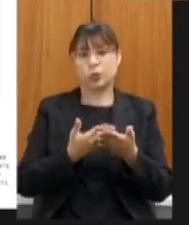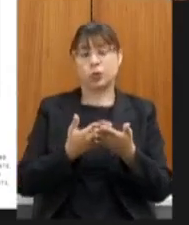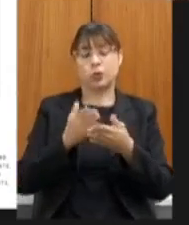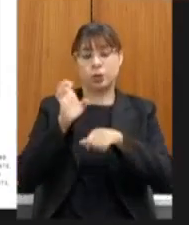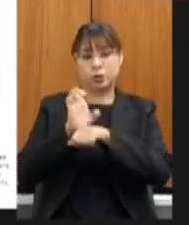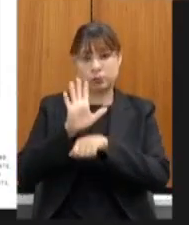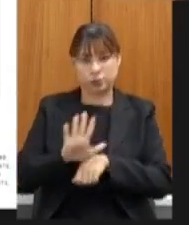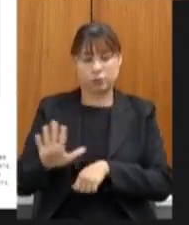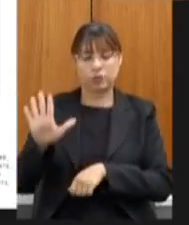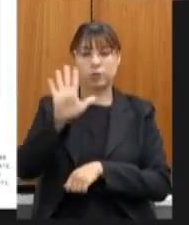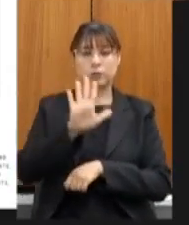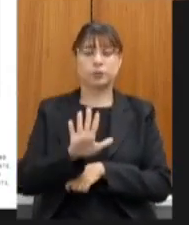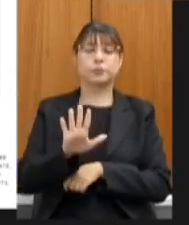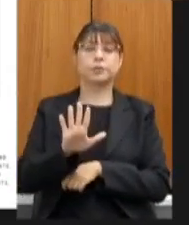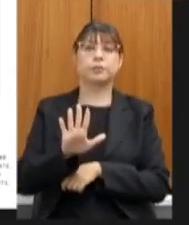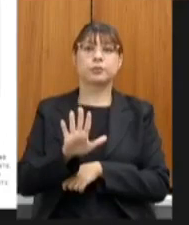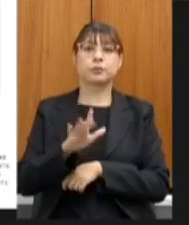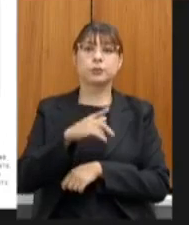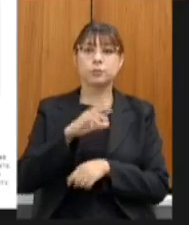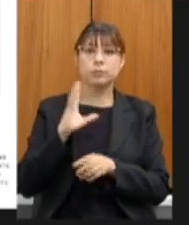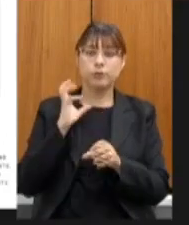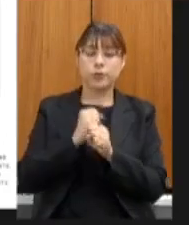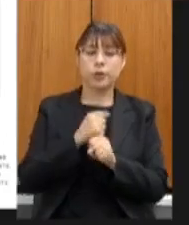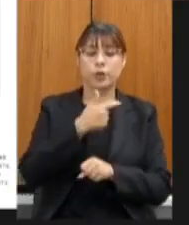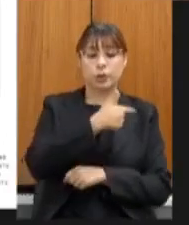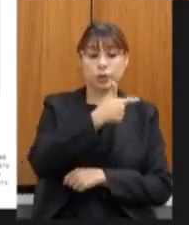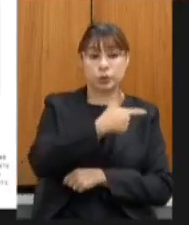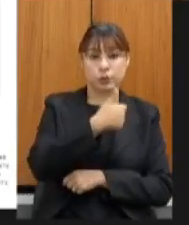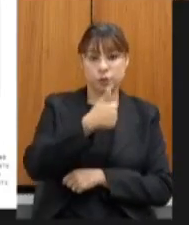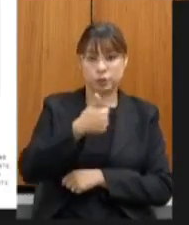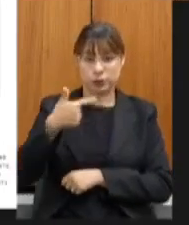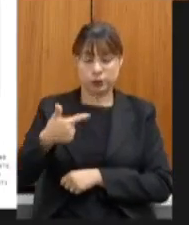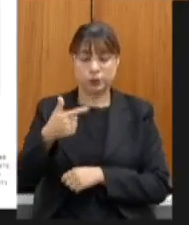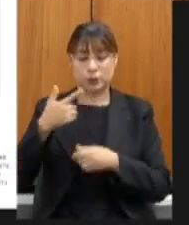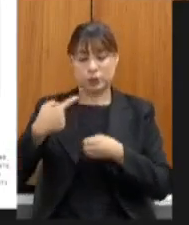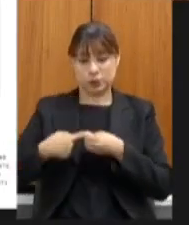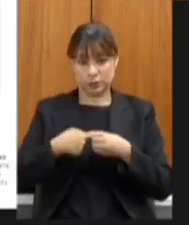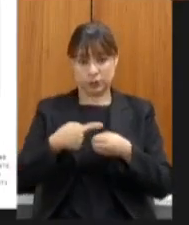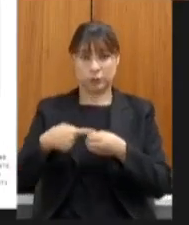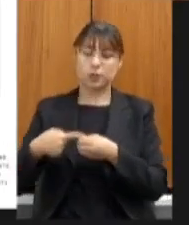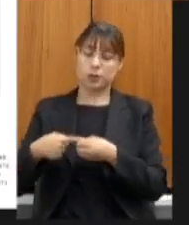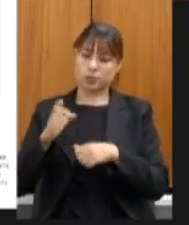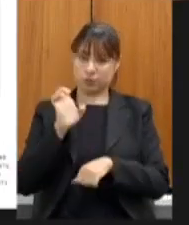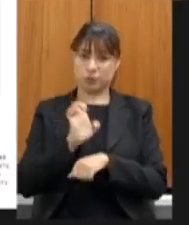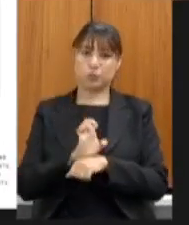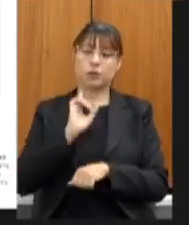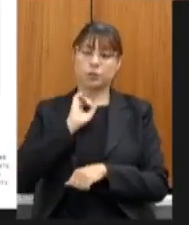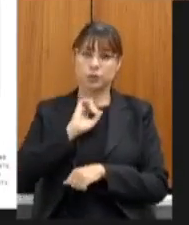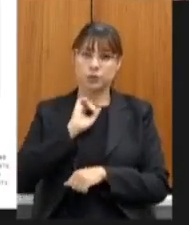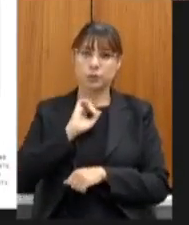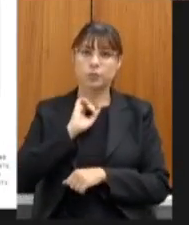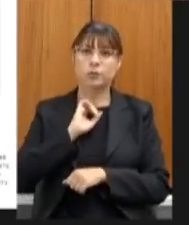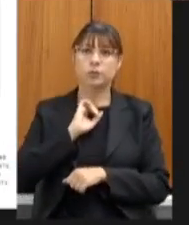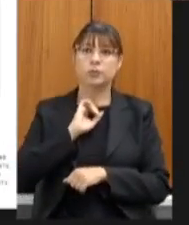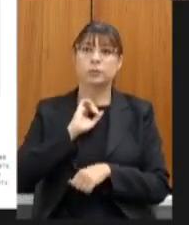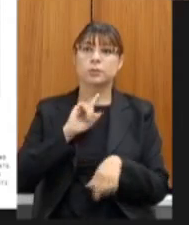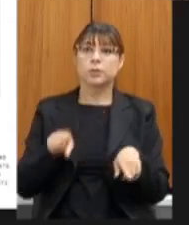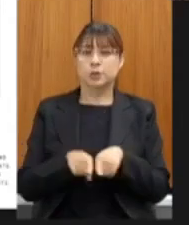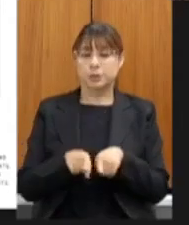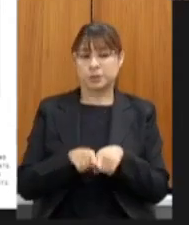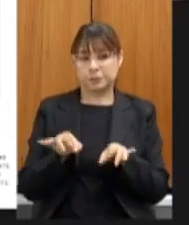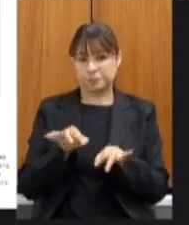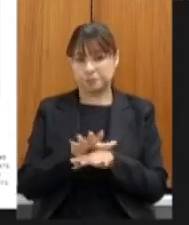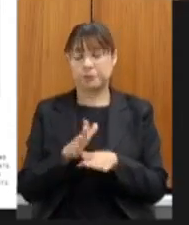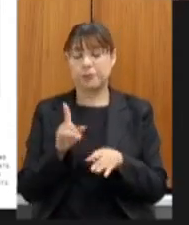envolvendo aí 212 cidades do nosso estado para fechar é importante